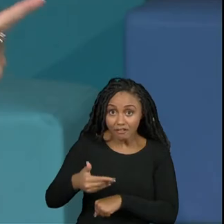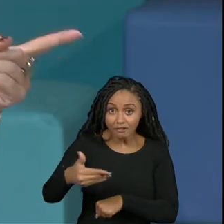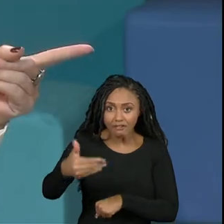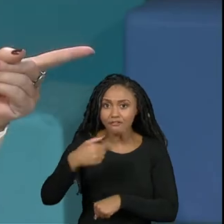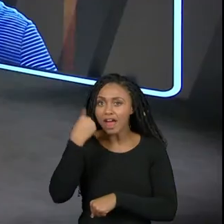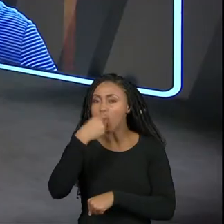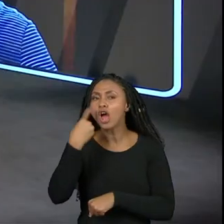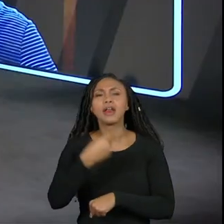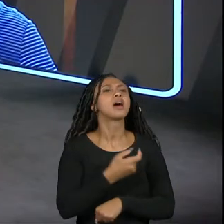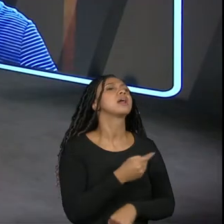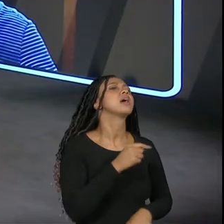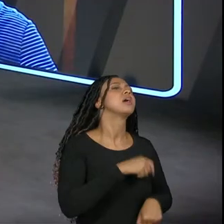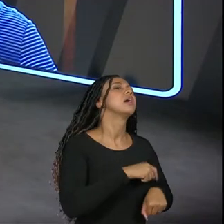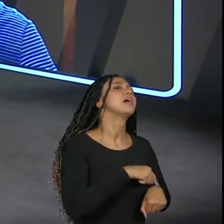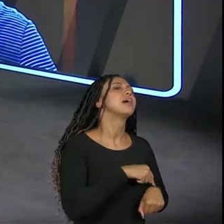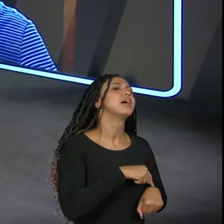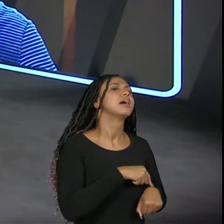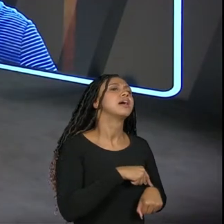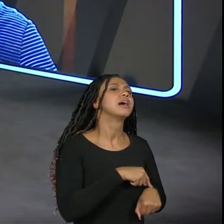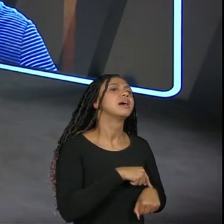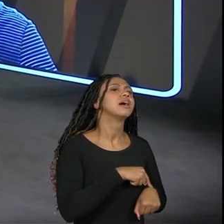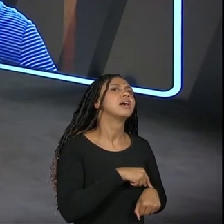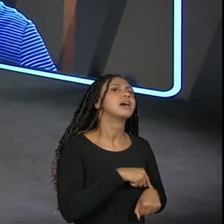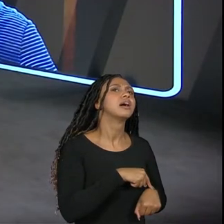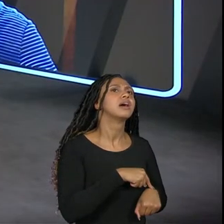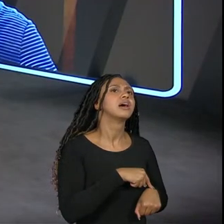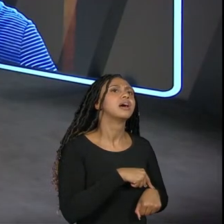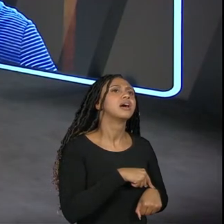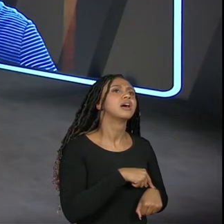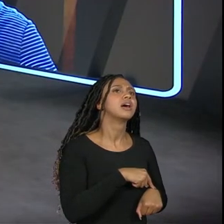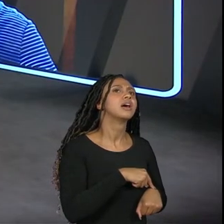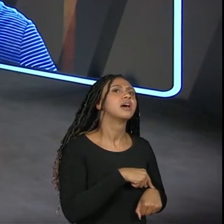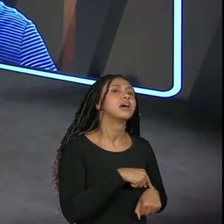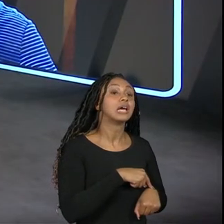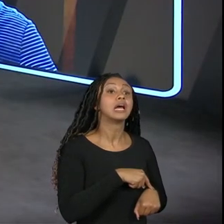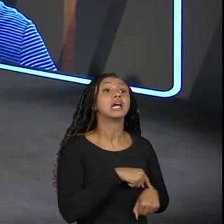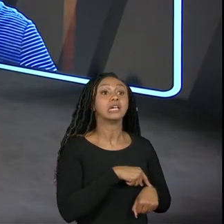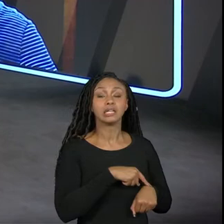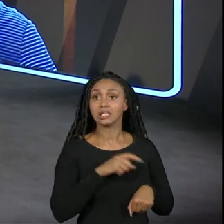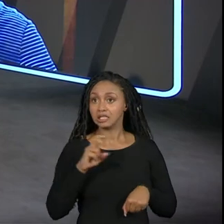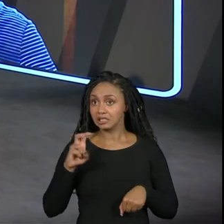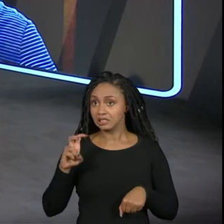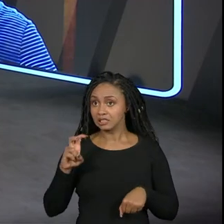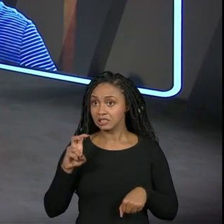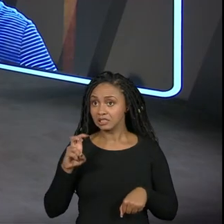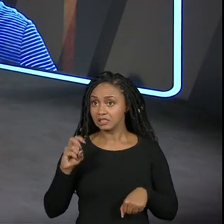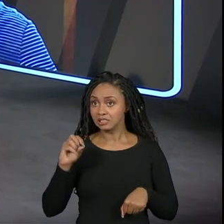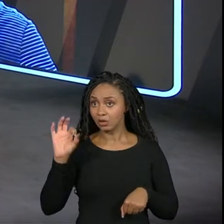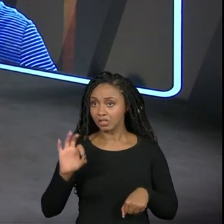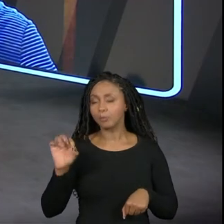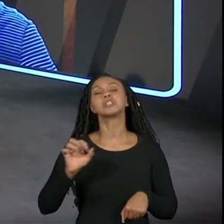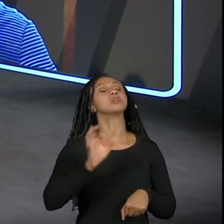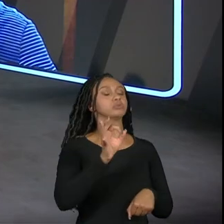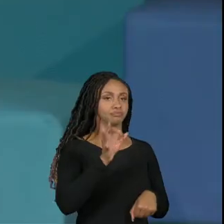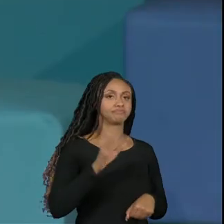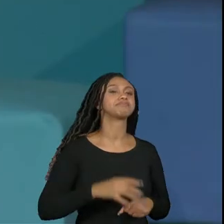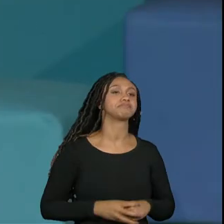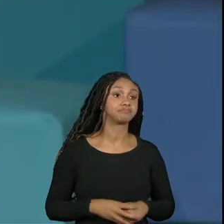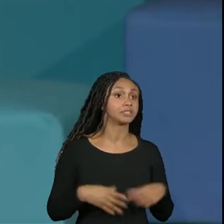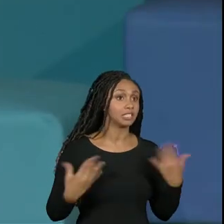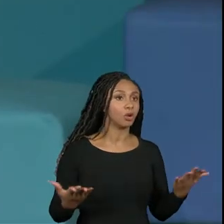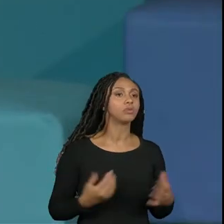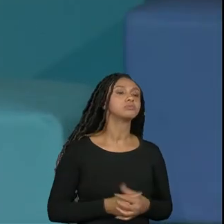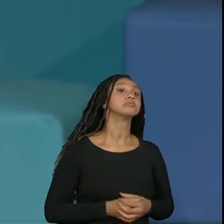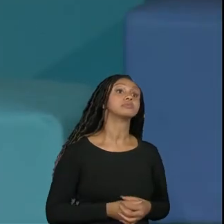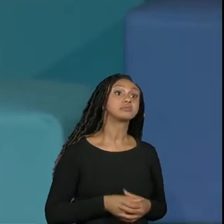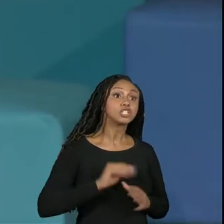carga horária qual que a carga horária? 50% ah sim para começar o estágio obrigatório 50% da